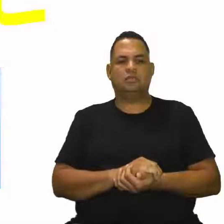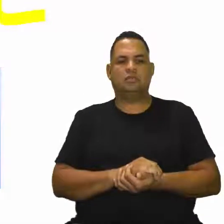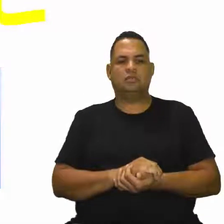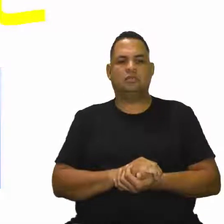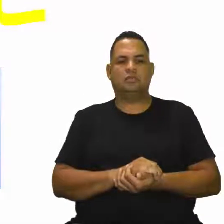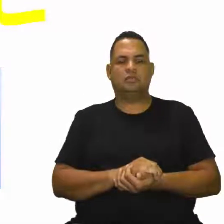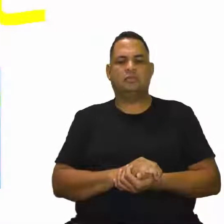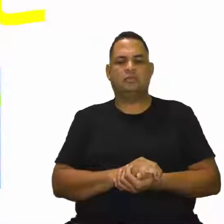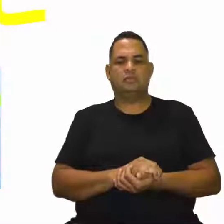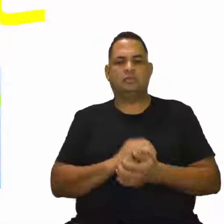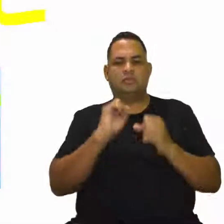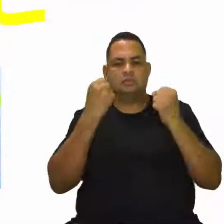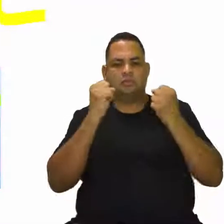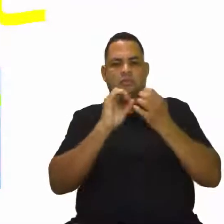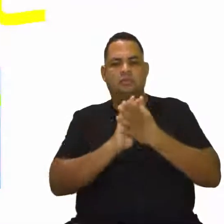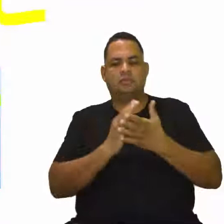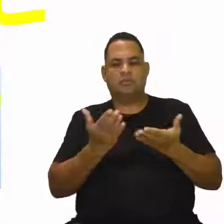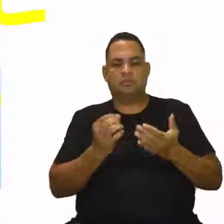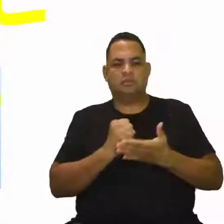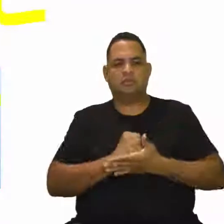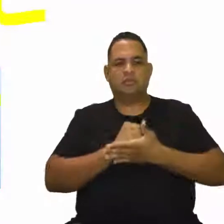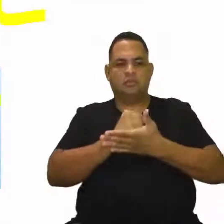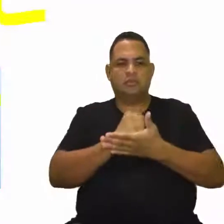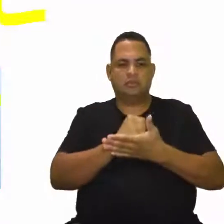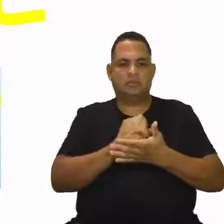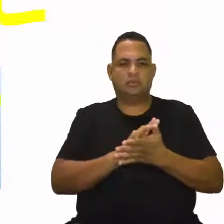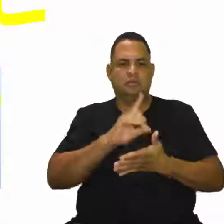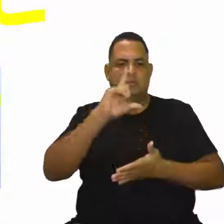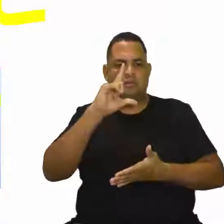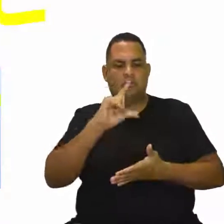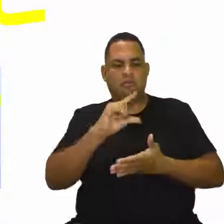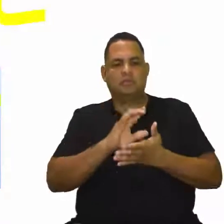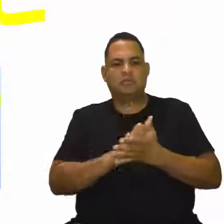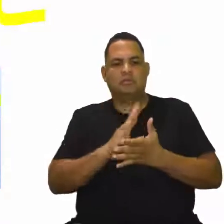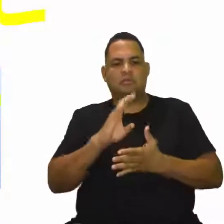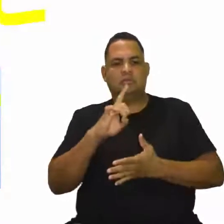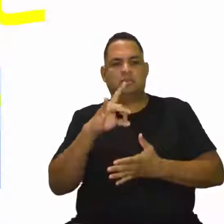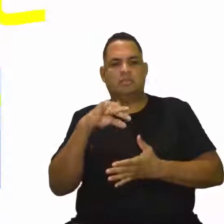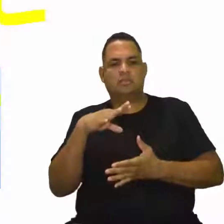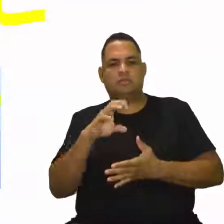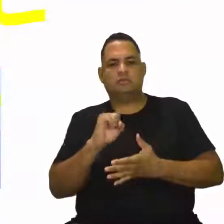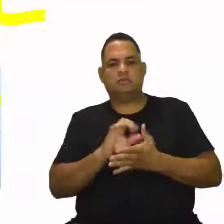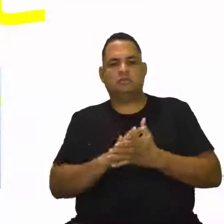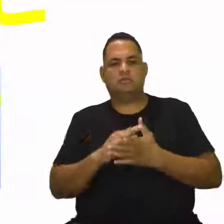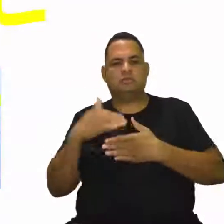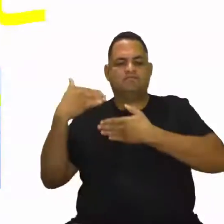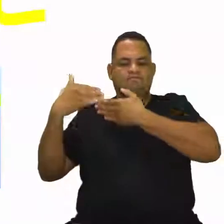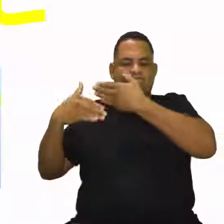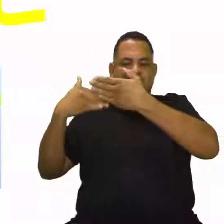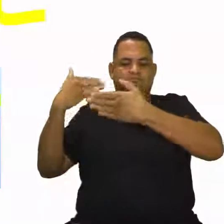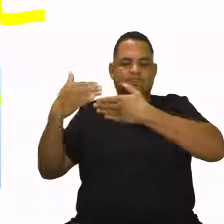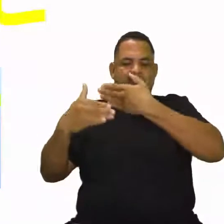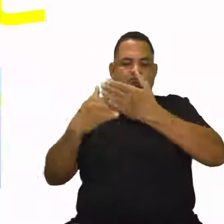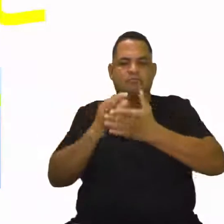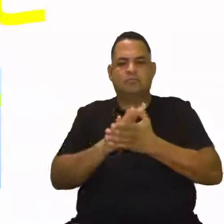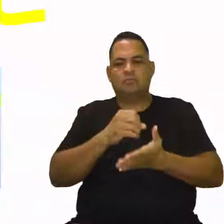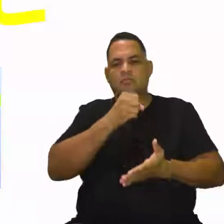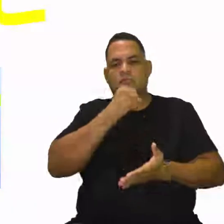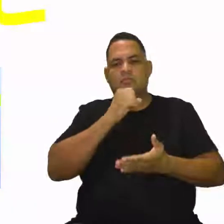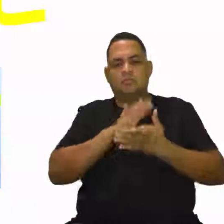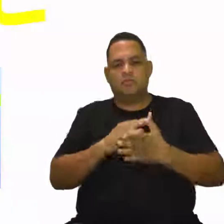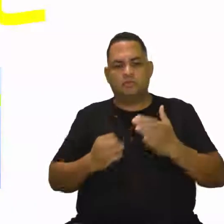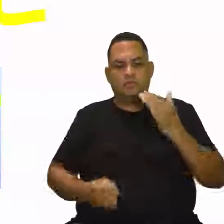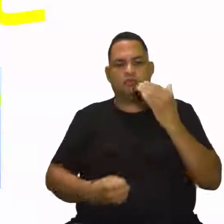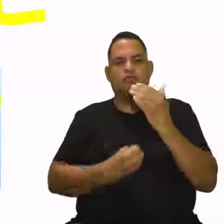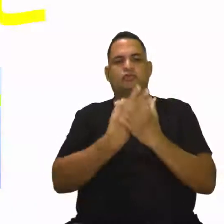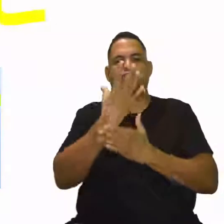Esses exercícios, eles também vão auxiliar aí minimizando esses efeitos que são deletéricos, que são convenientes, né? Que são provenientes